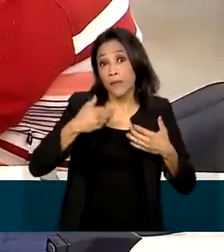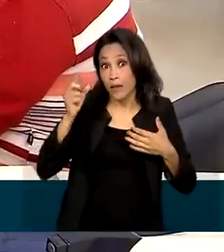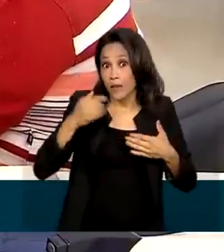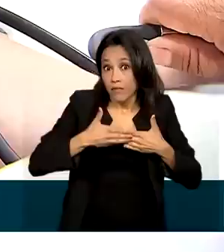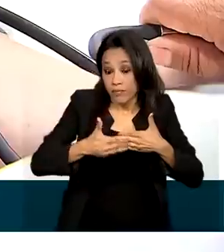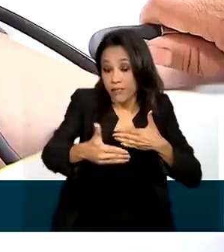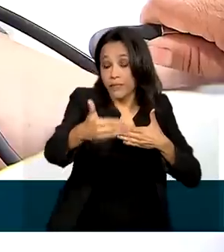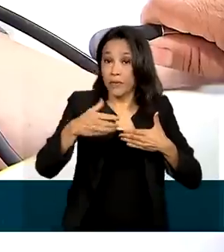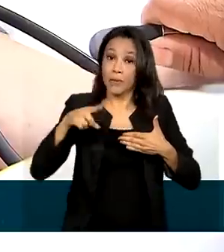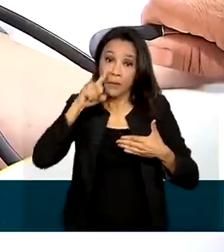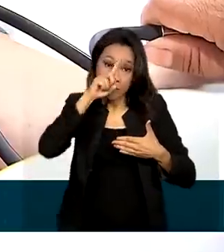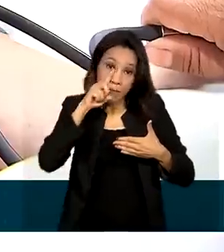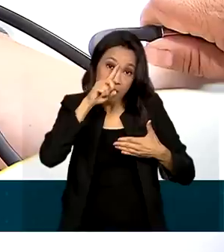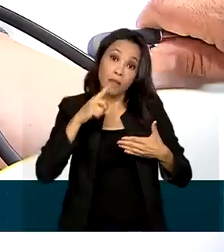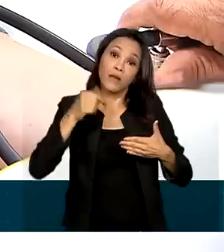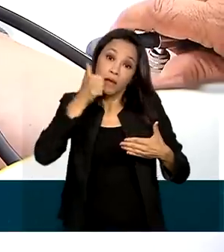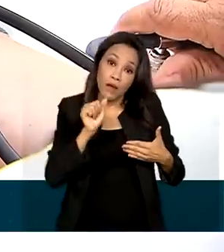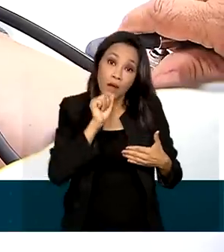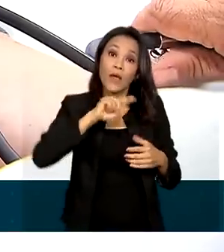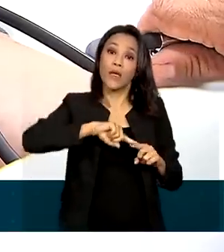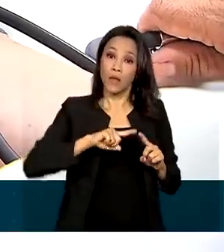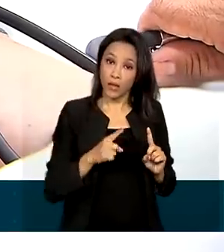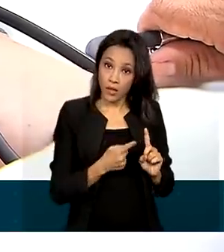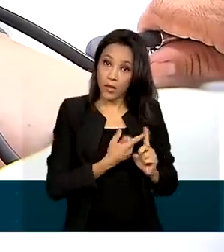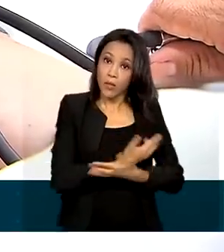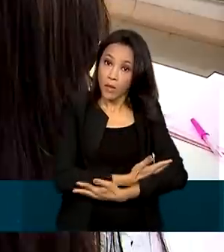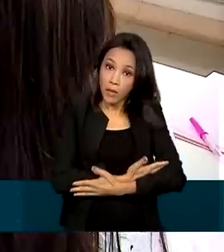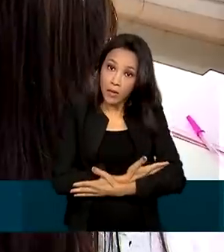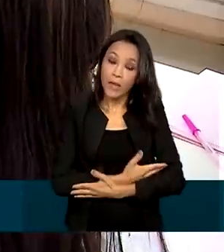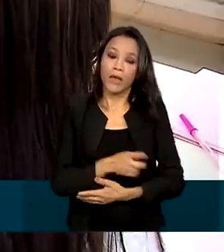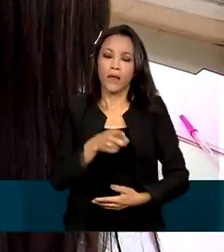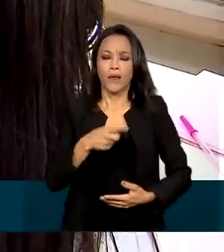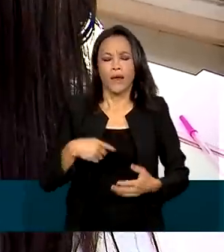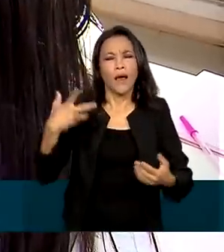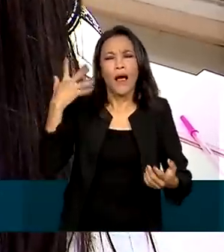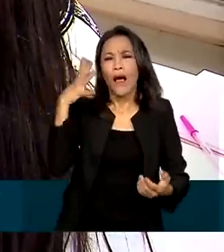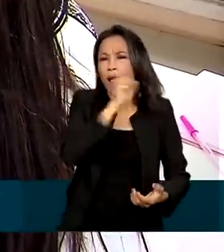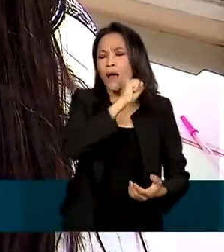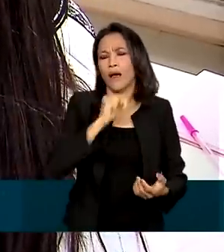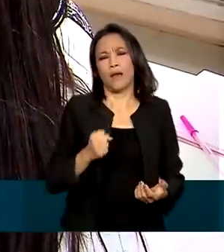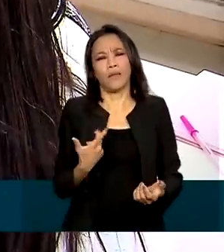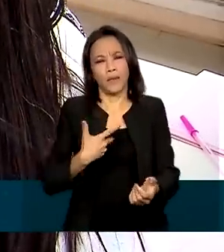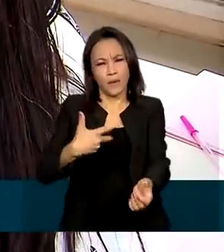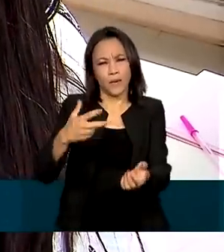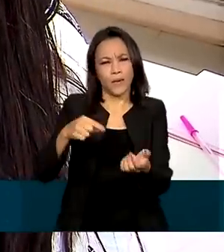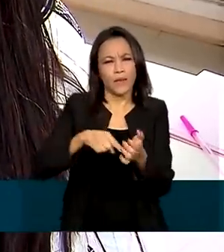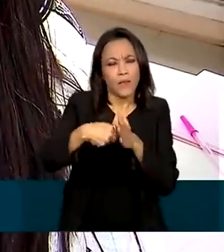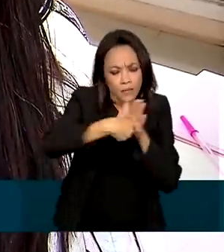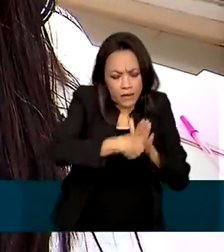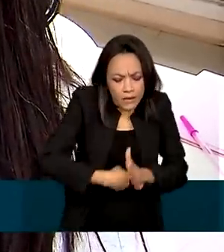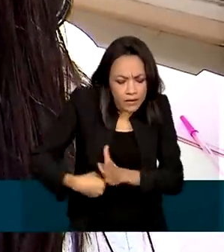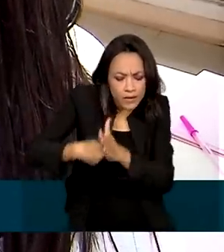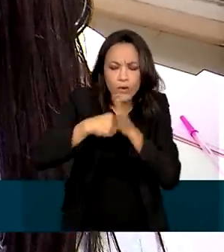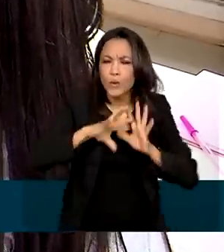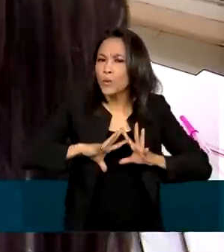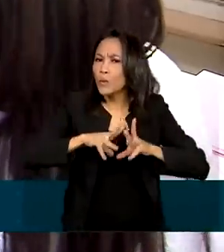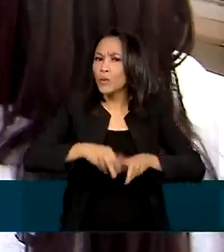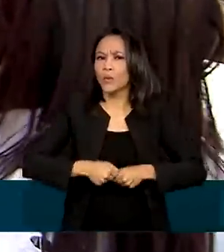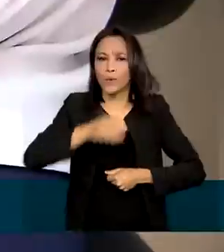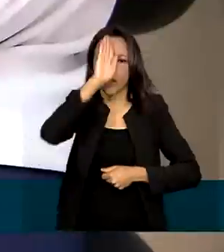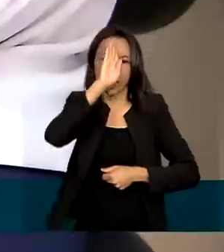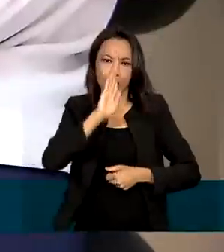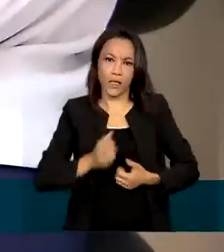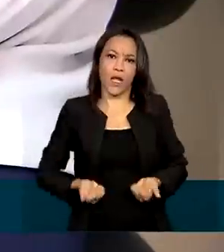para a mãe e o bebê. Consultas, testes rápidos e exames são oferecidos de graça pelo